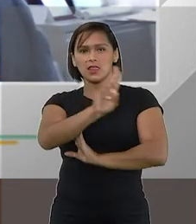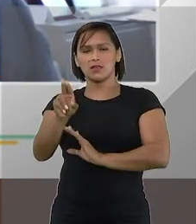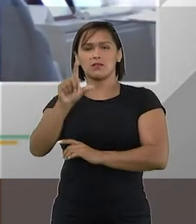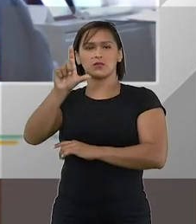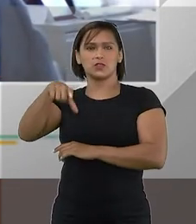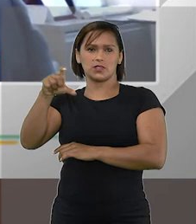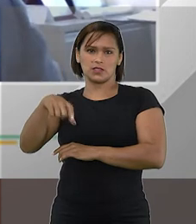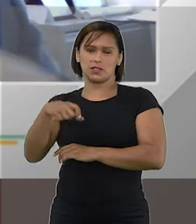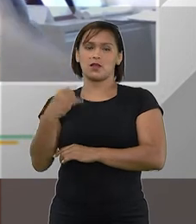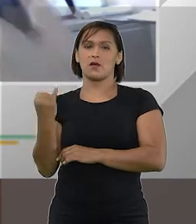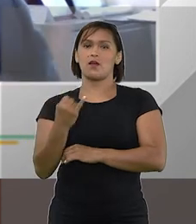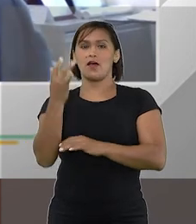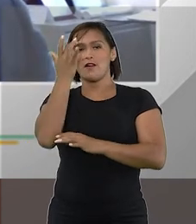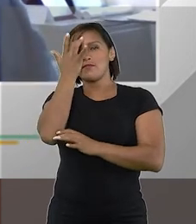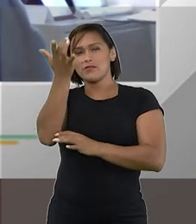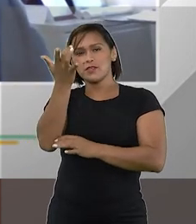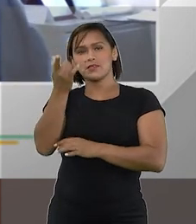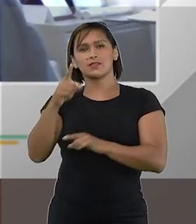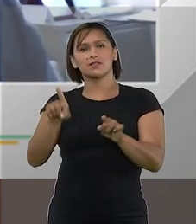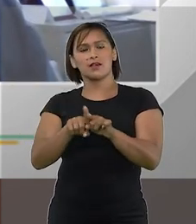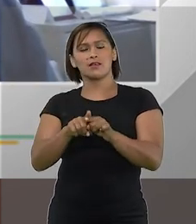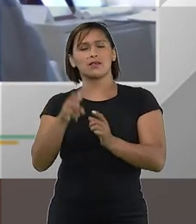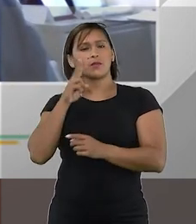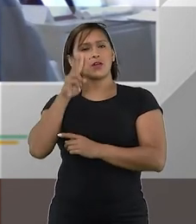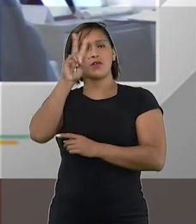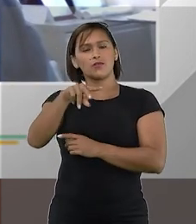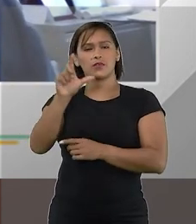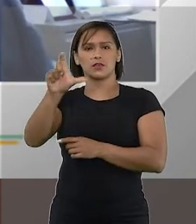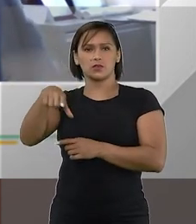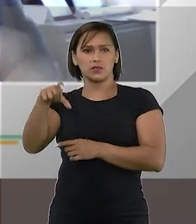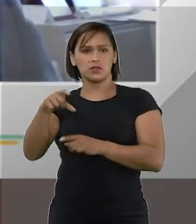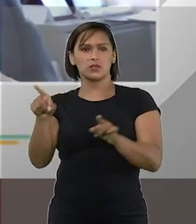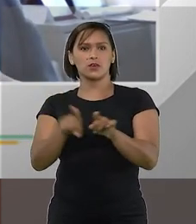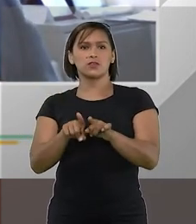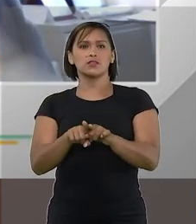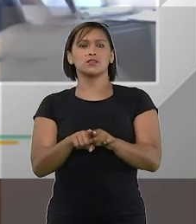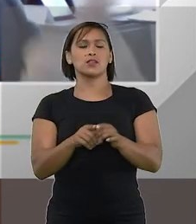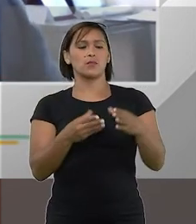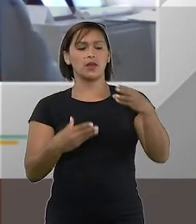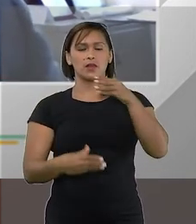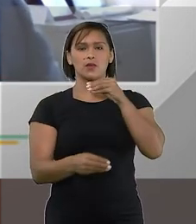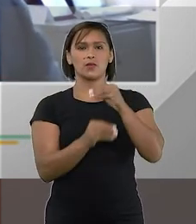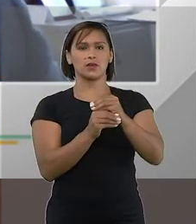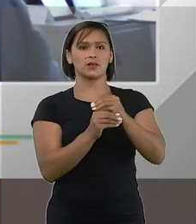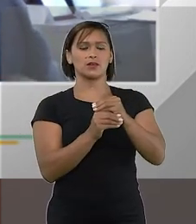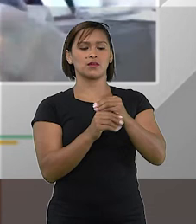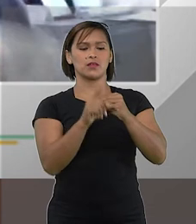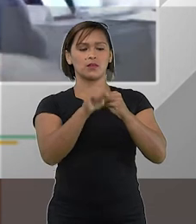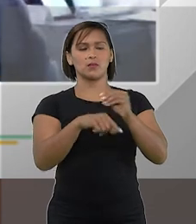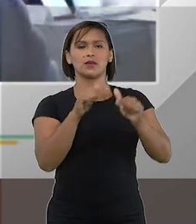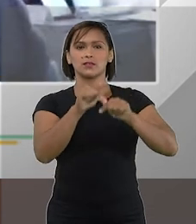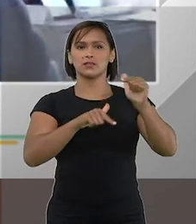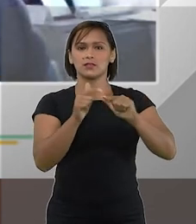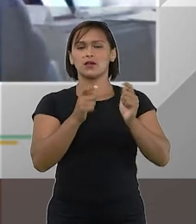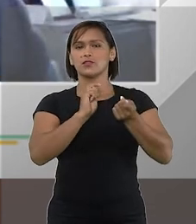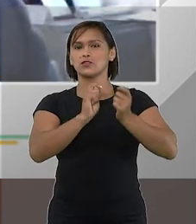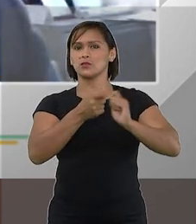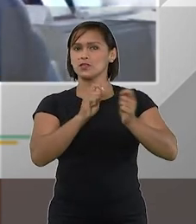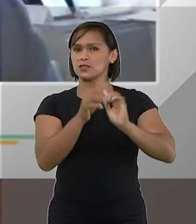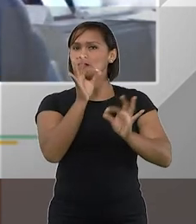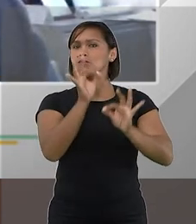para facilitar a formação das listas de credores houve ali um incremento na atuação do